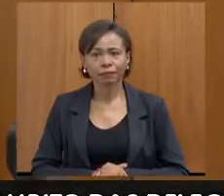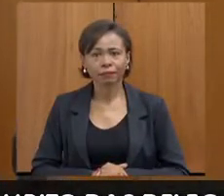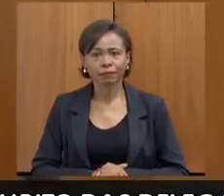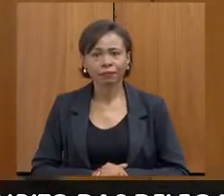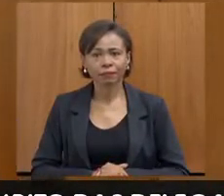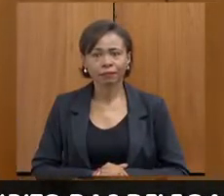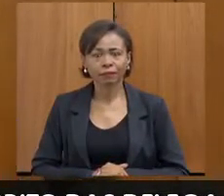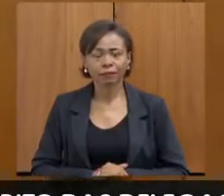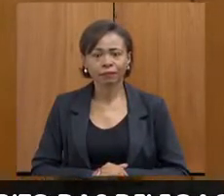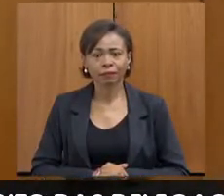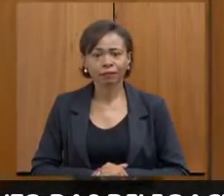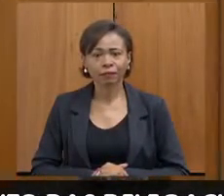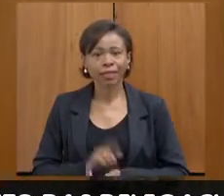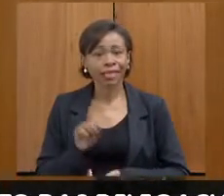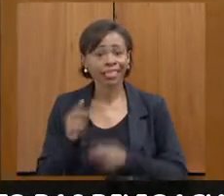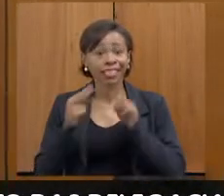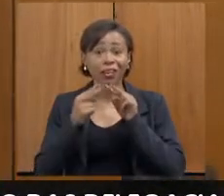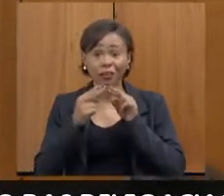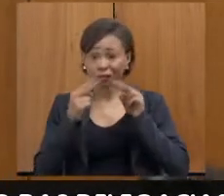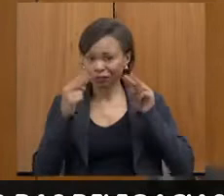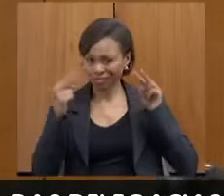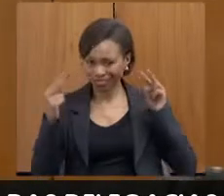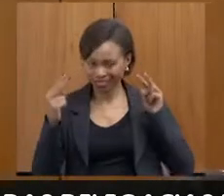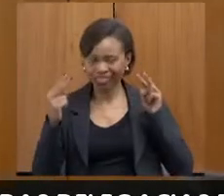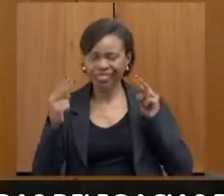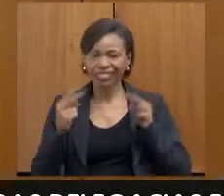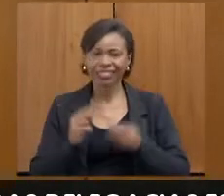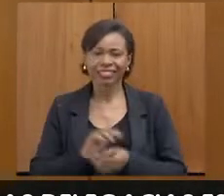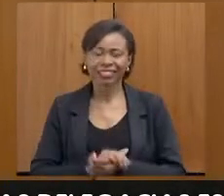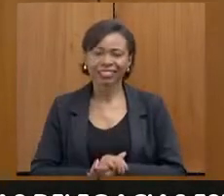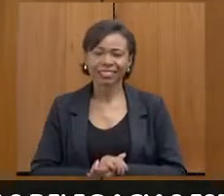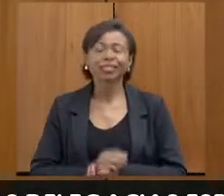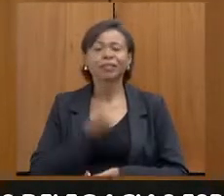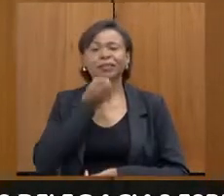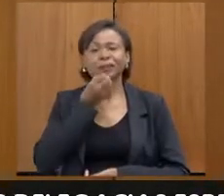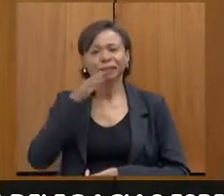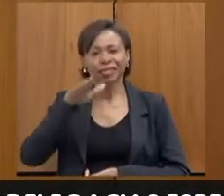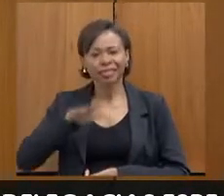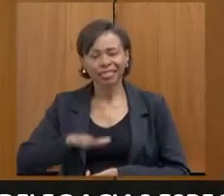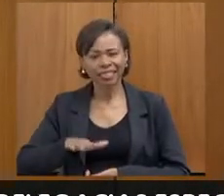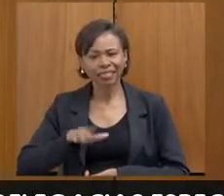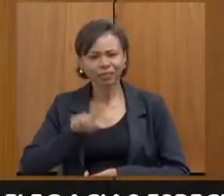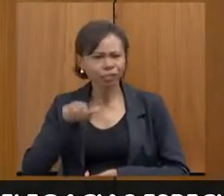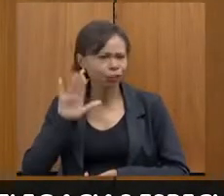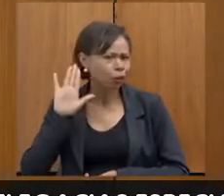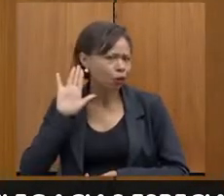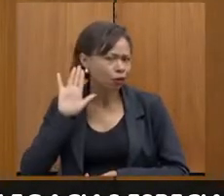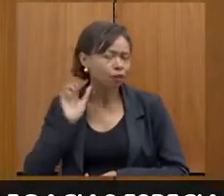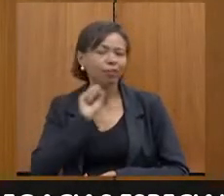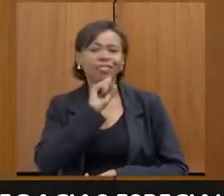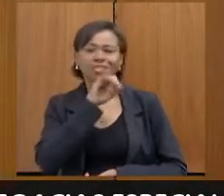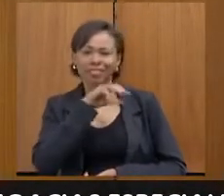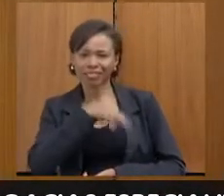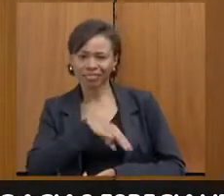Jussiara nos acompanha virtualmente. Boa tarde, estão me ouvindo? Sim.